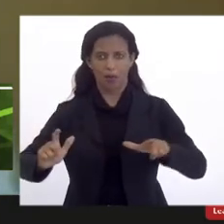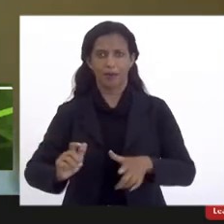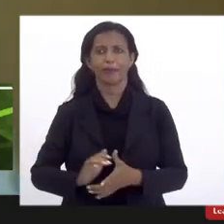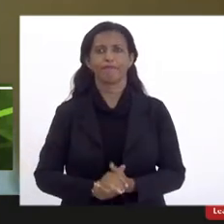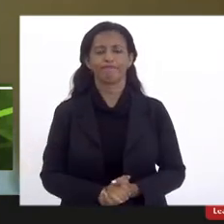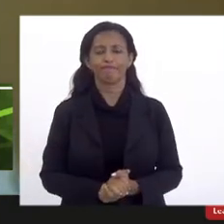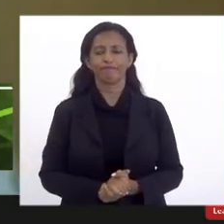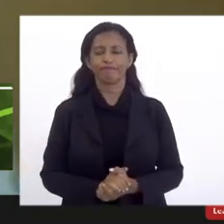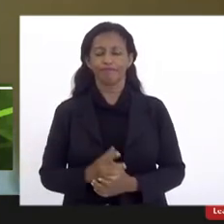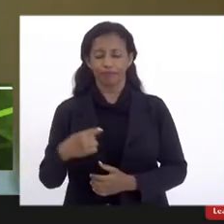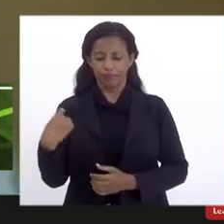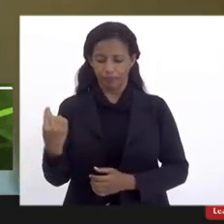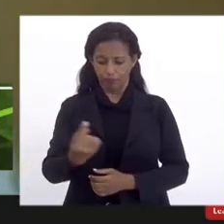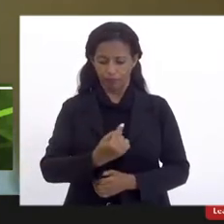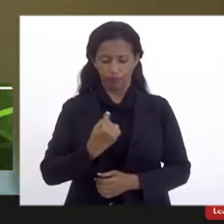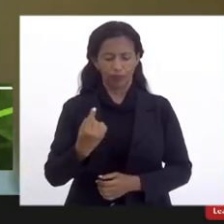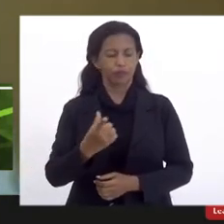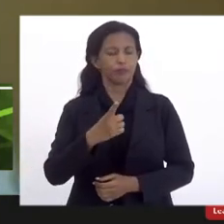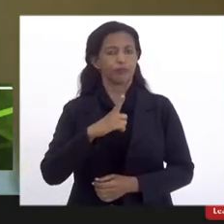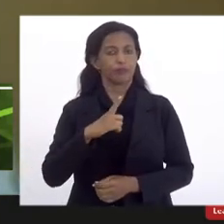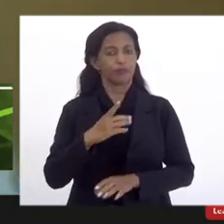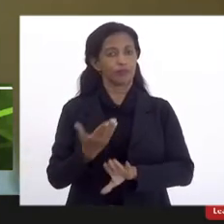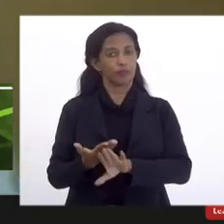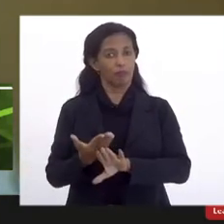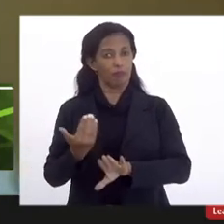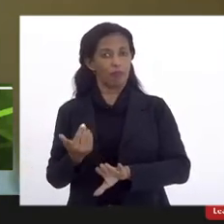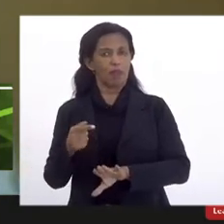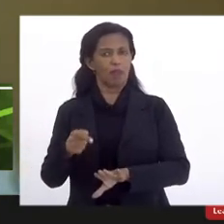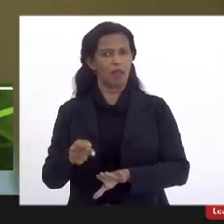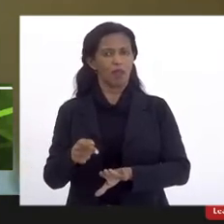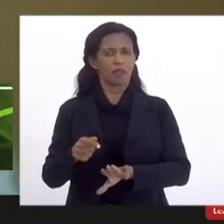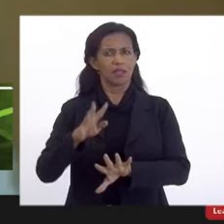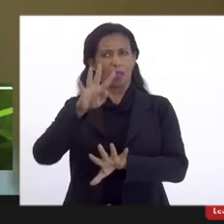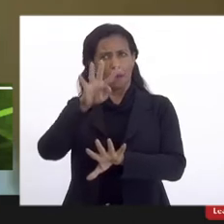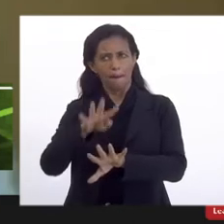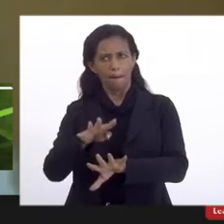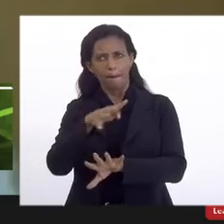Nós tivemos aqui com uma planilha